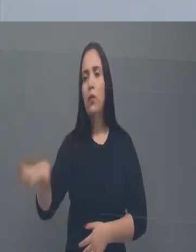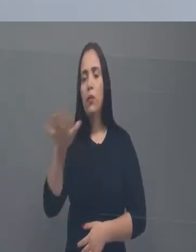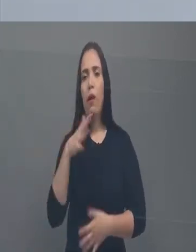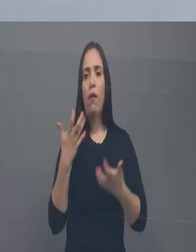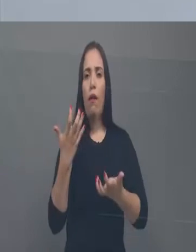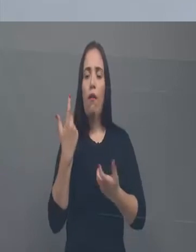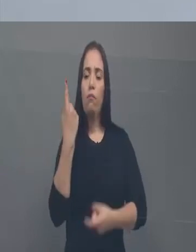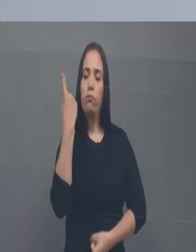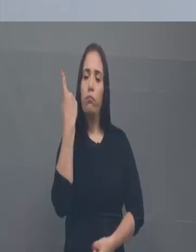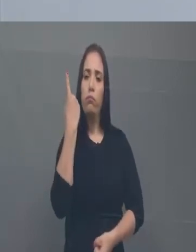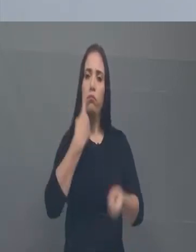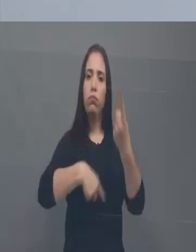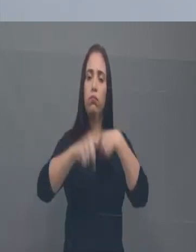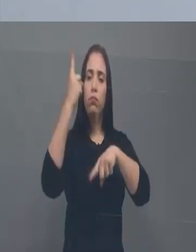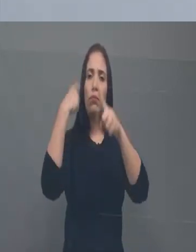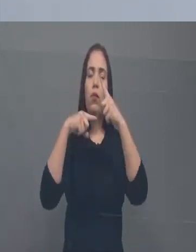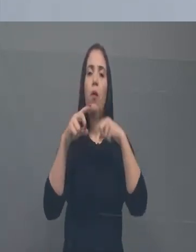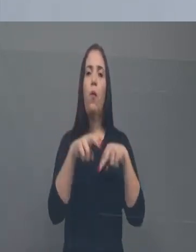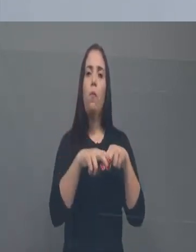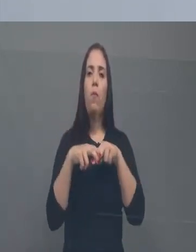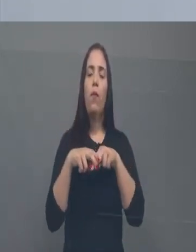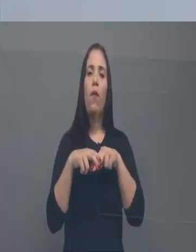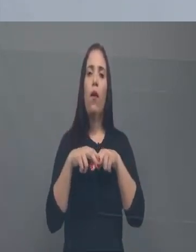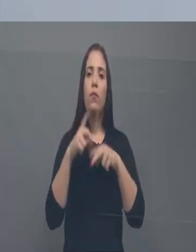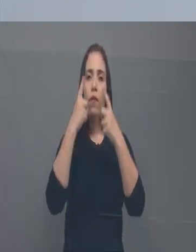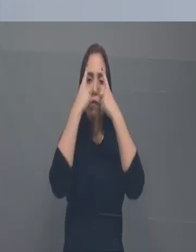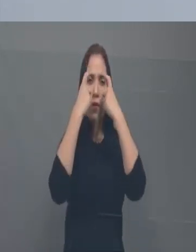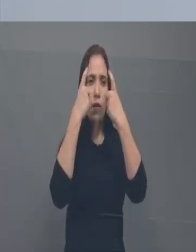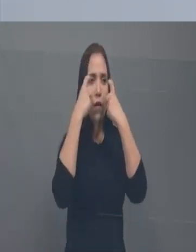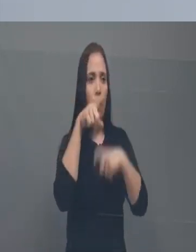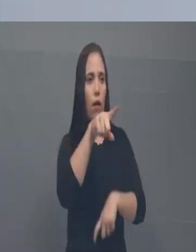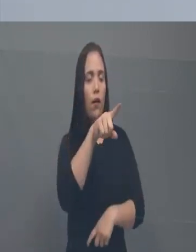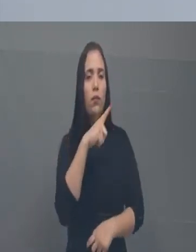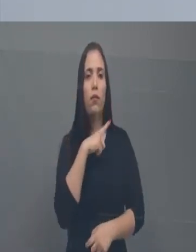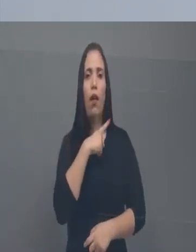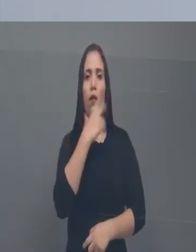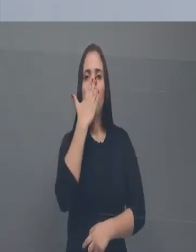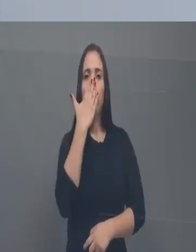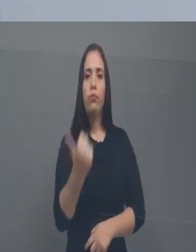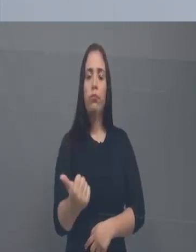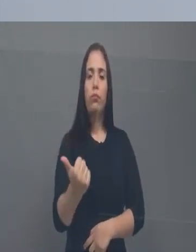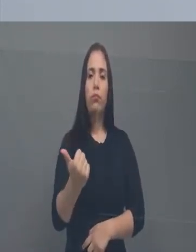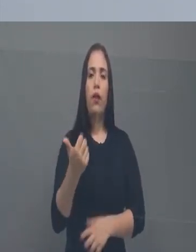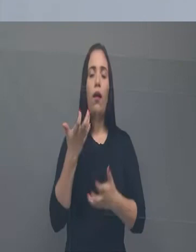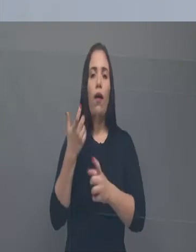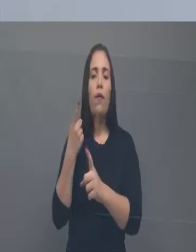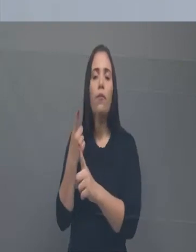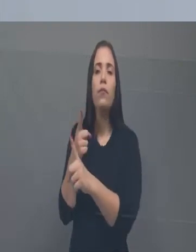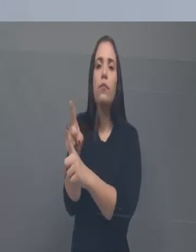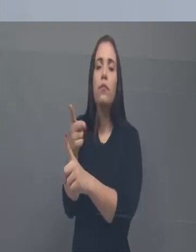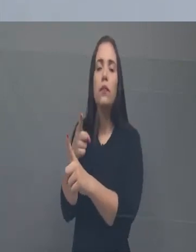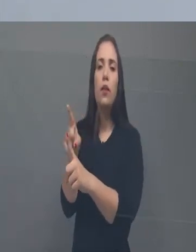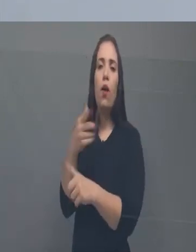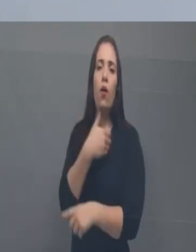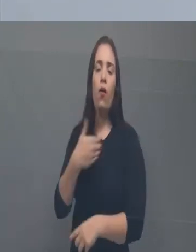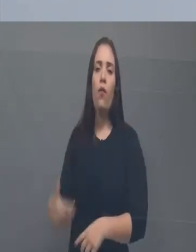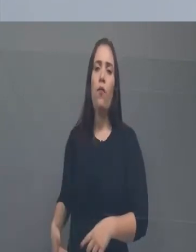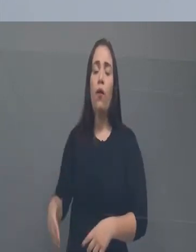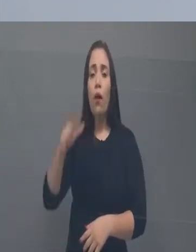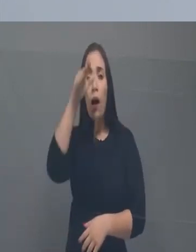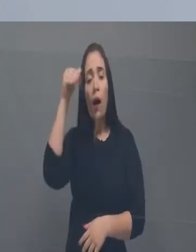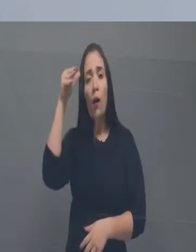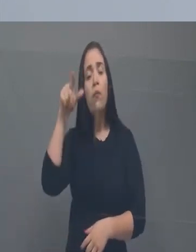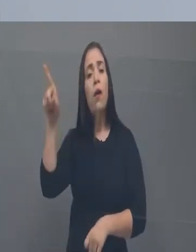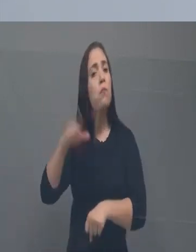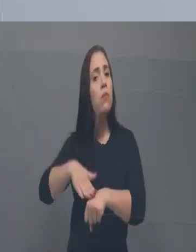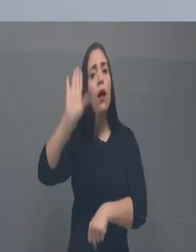em cima da violência contra o governador Camilo Santana, e sabendo que o governador Camilo Santana foi o cara que mais fez pela segurança pública